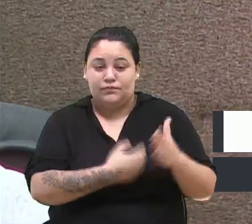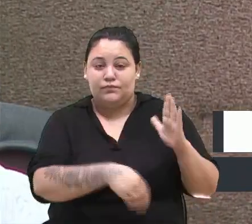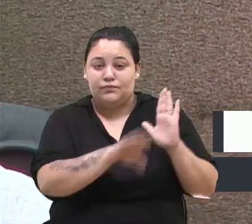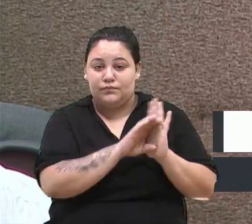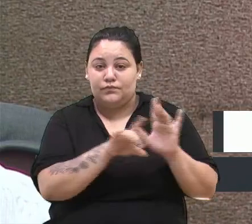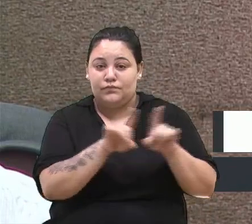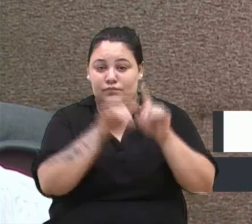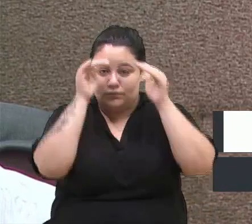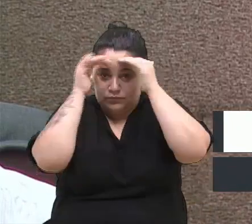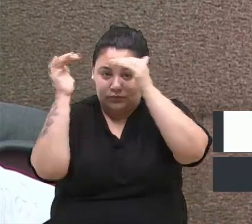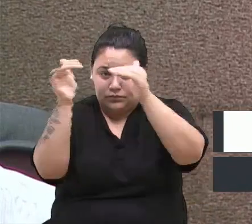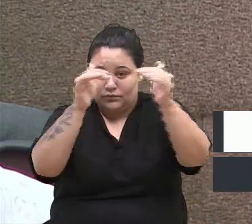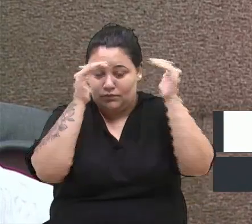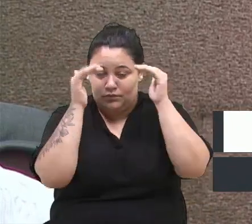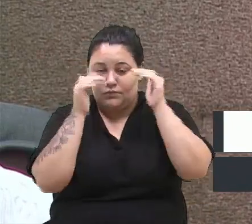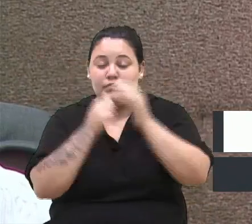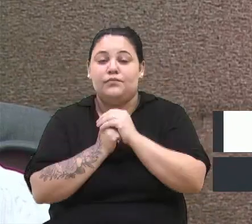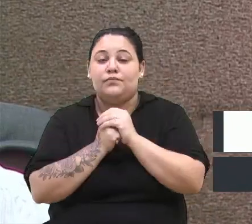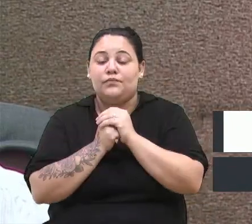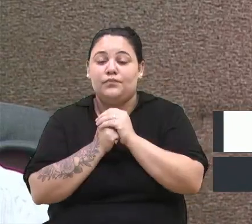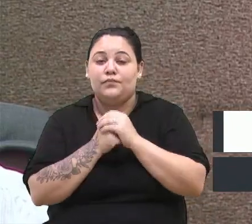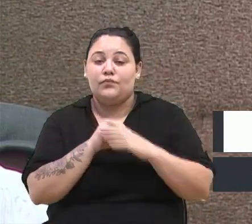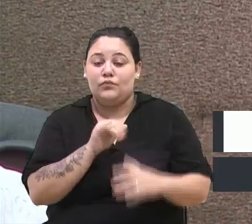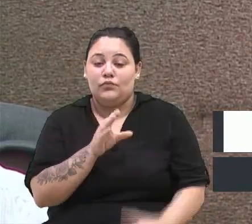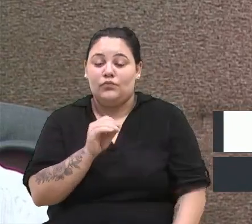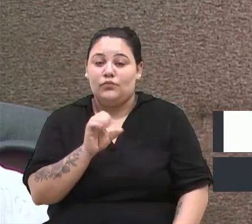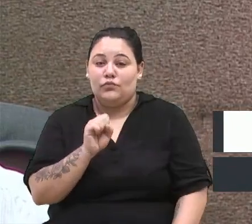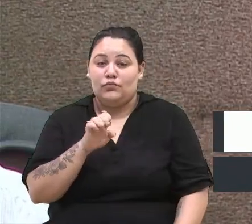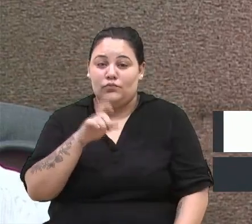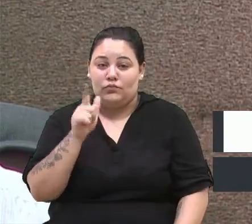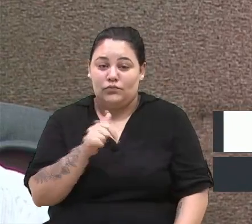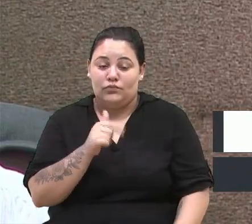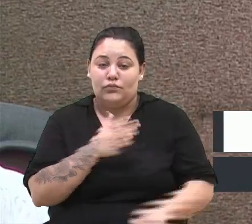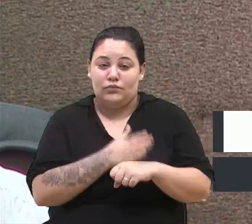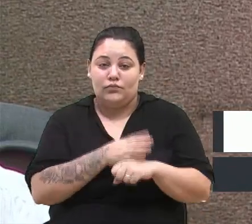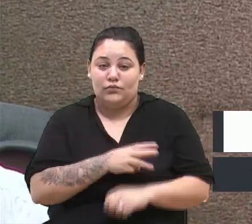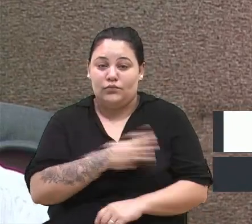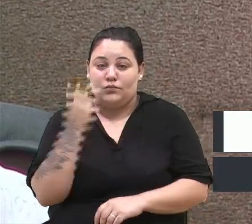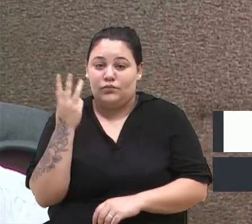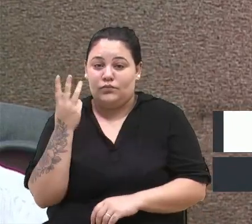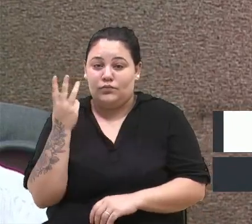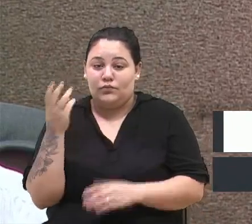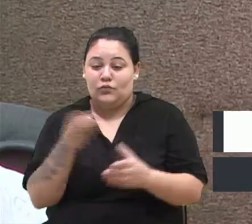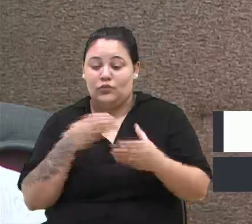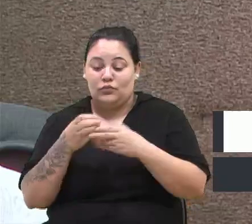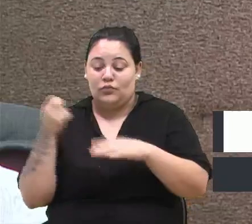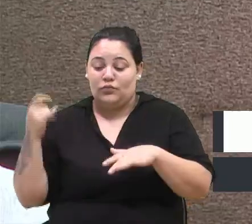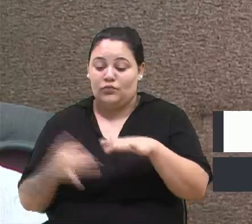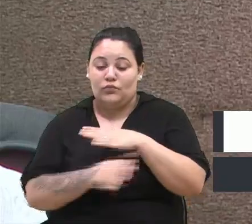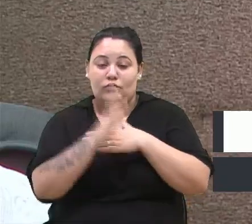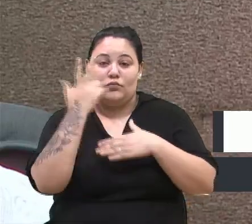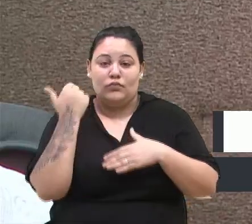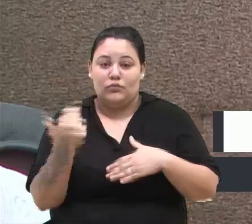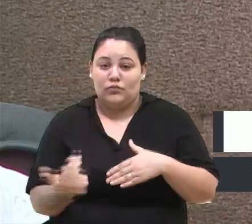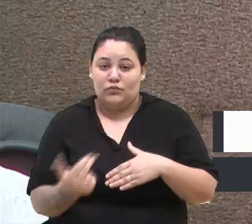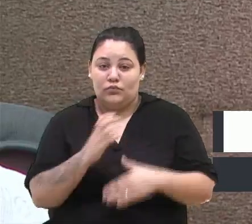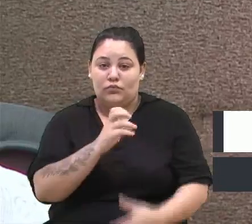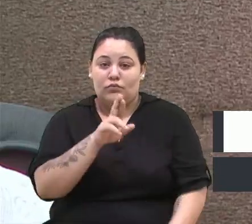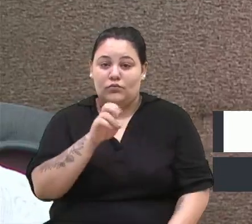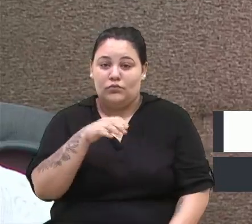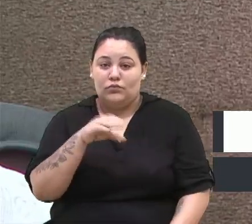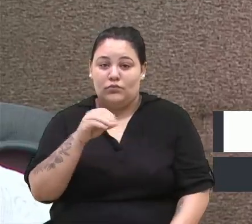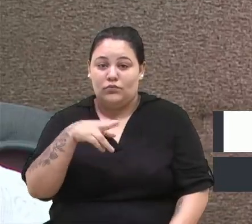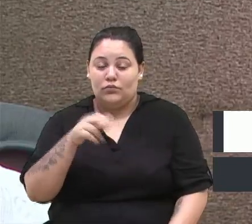o respeito e a educação. José faz parte da terceira geração de imigrantes italianos naturais da região de Cremona, na Itália.